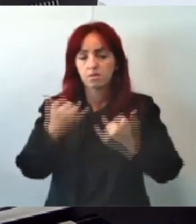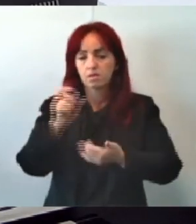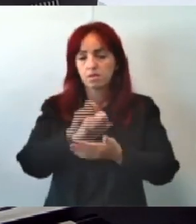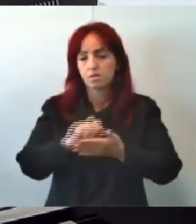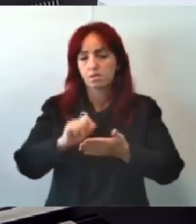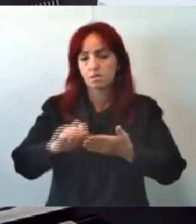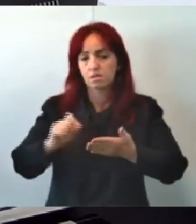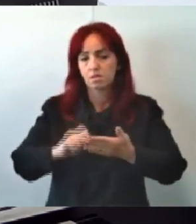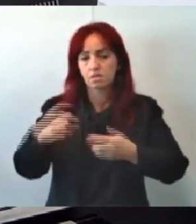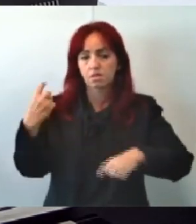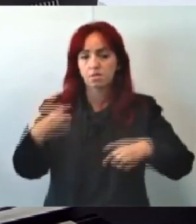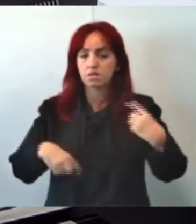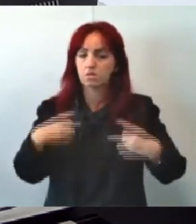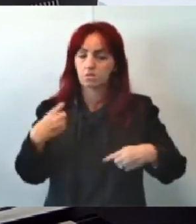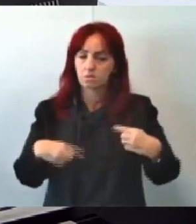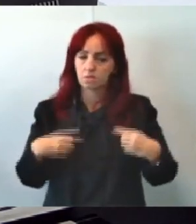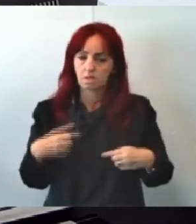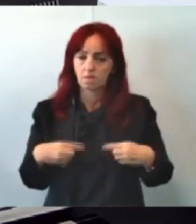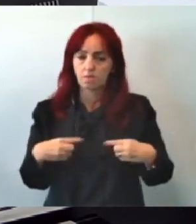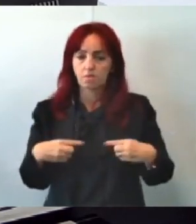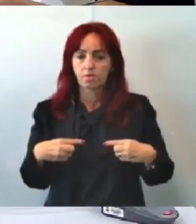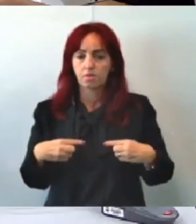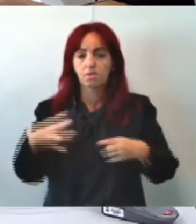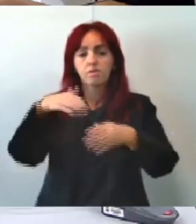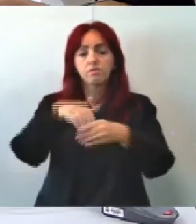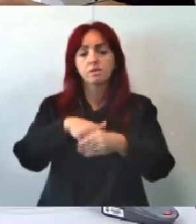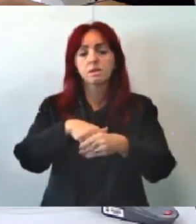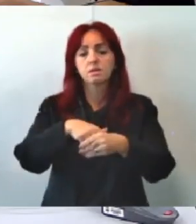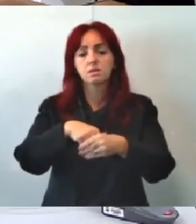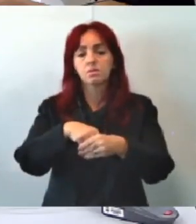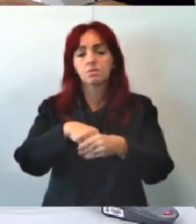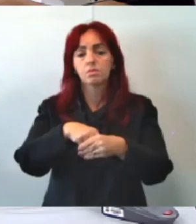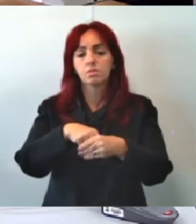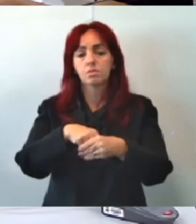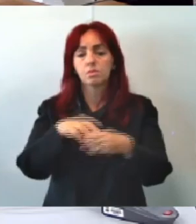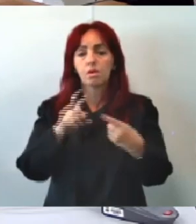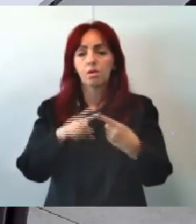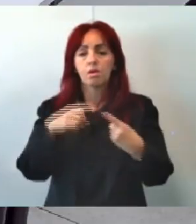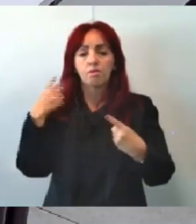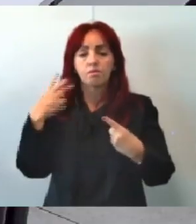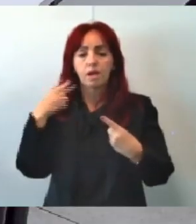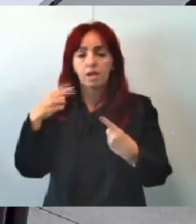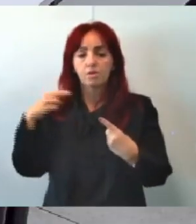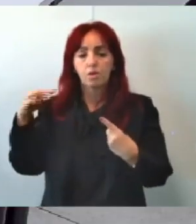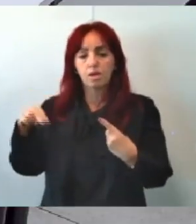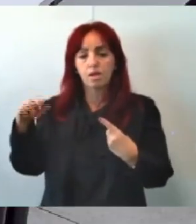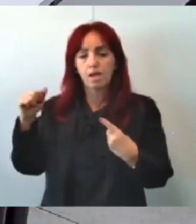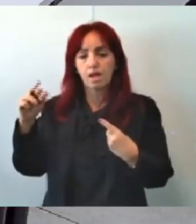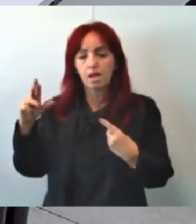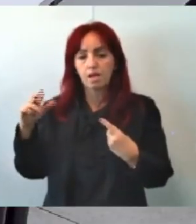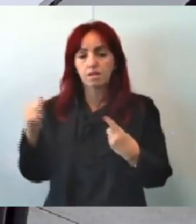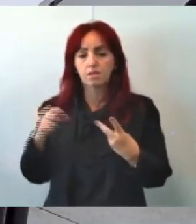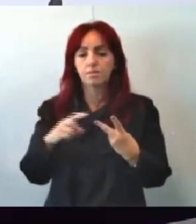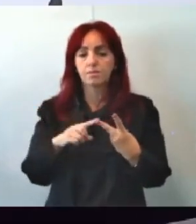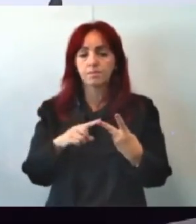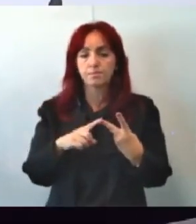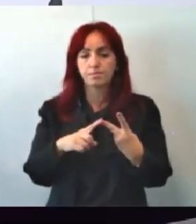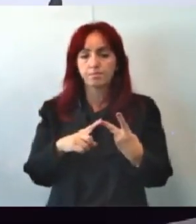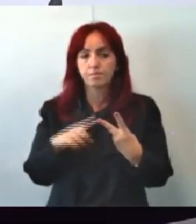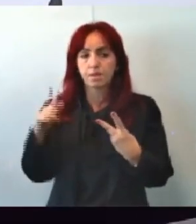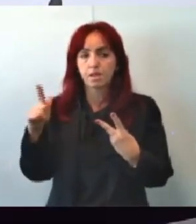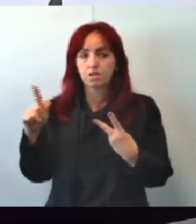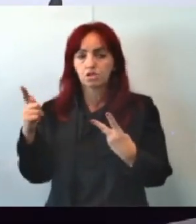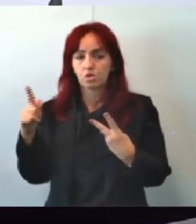discussão Em votação Como vota Vereadora Professora Nara De acordo Vereador Gilson